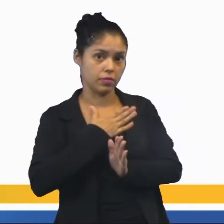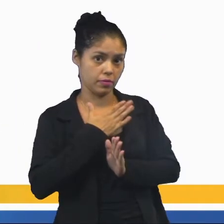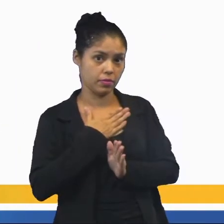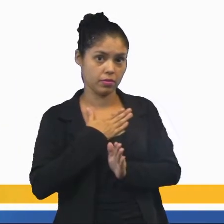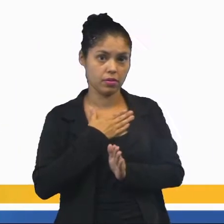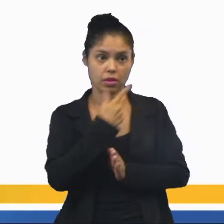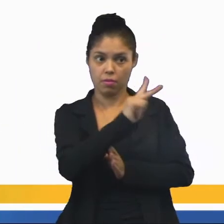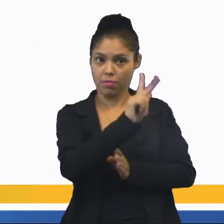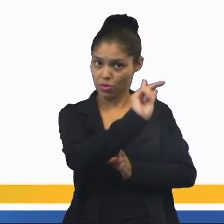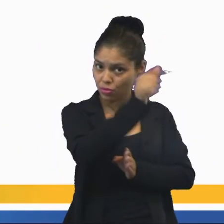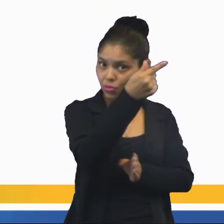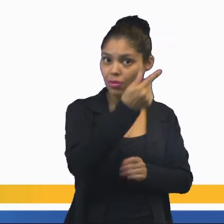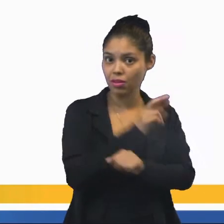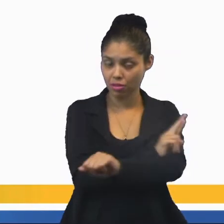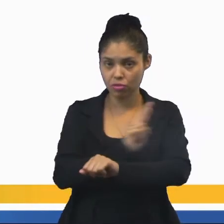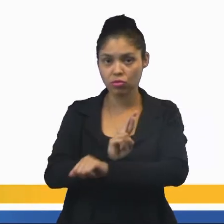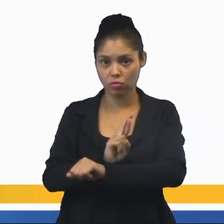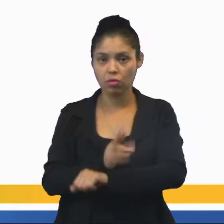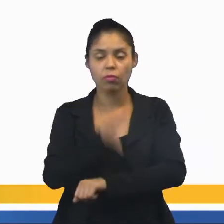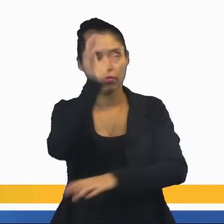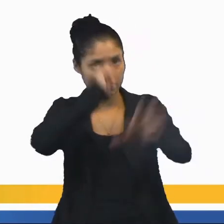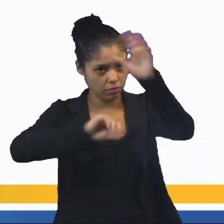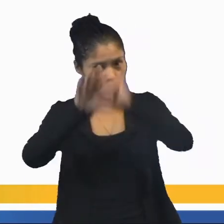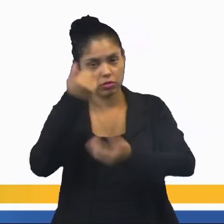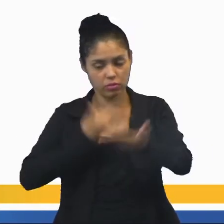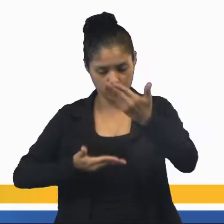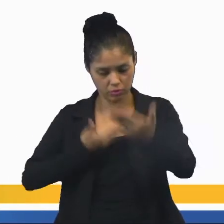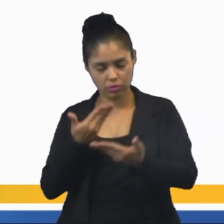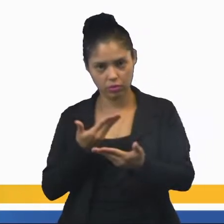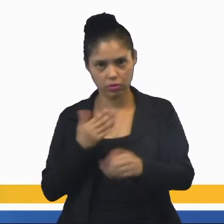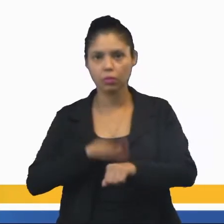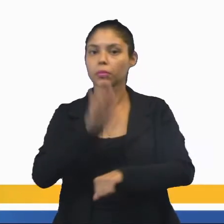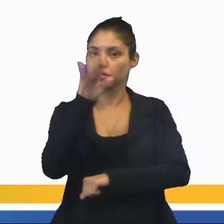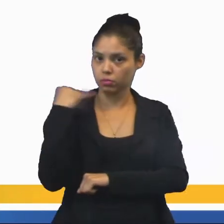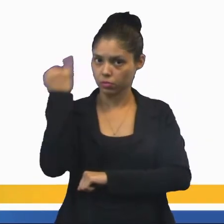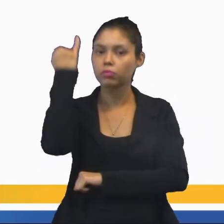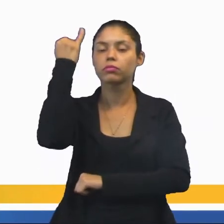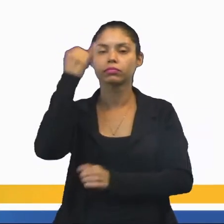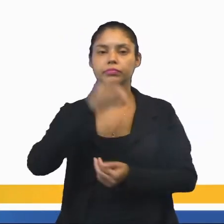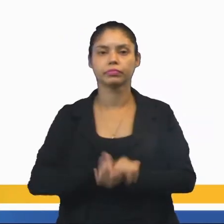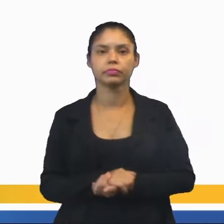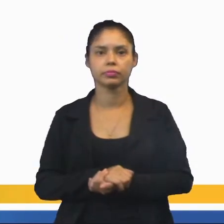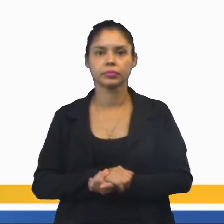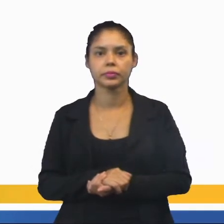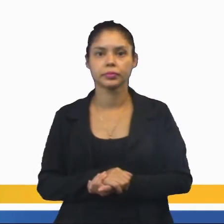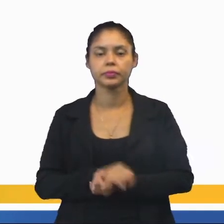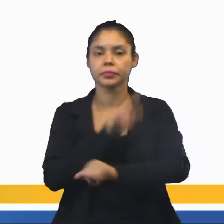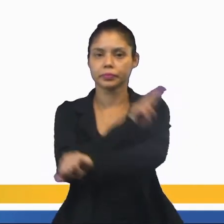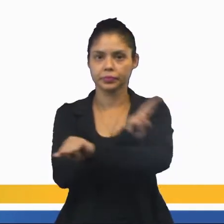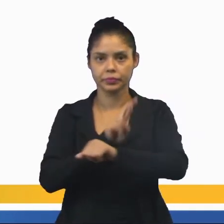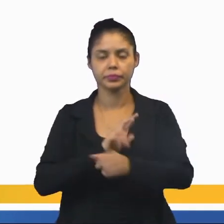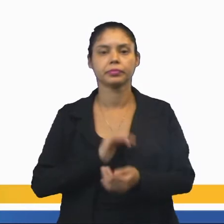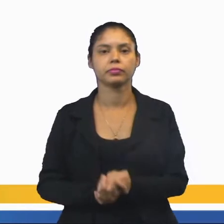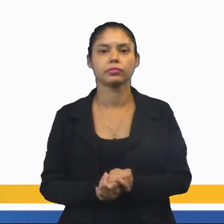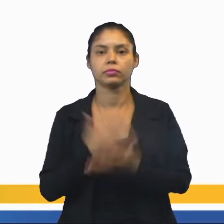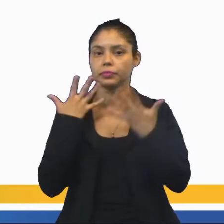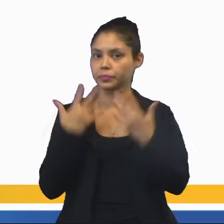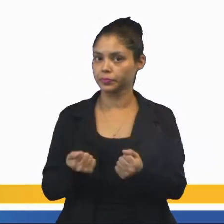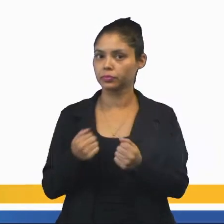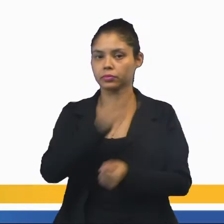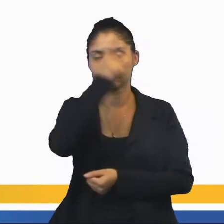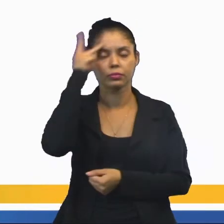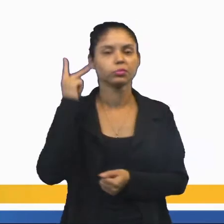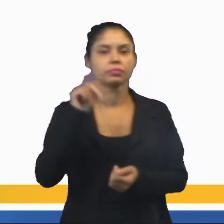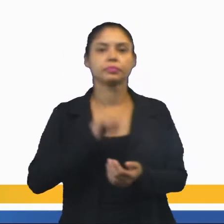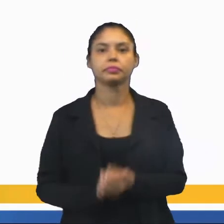membro, do adepto daquela religião, para aprender a conviver com ele. mais importante nas religiões são os adeptos, são as